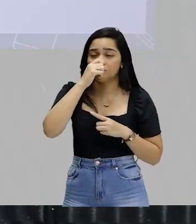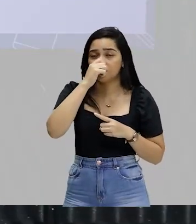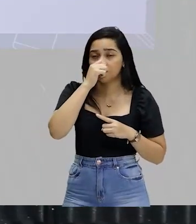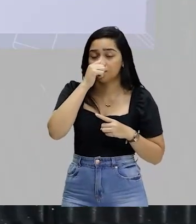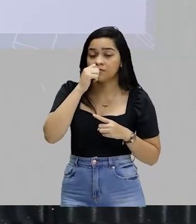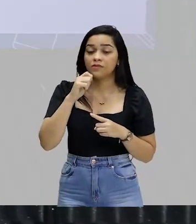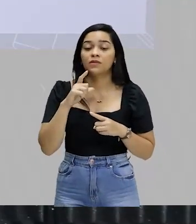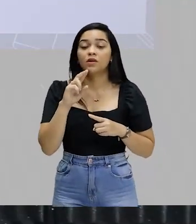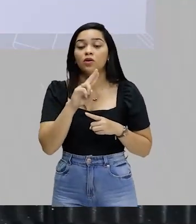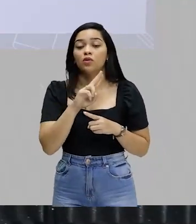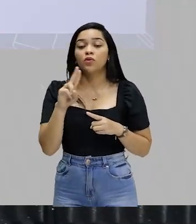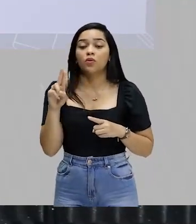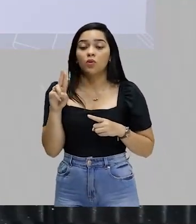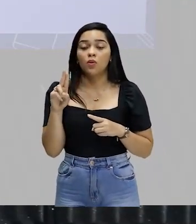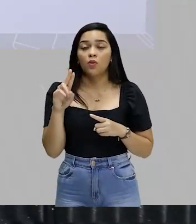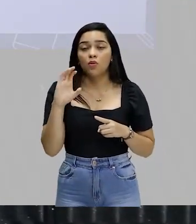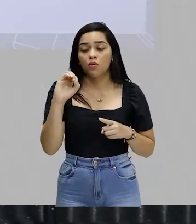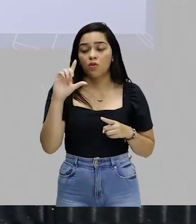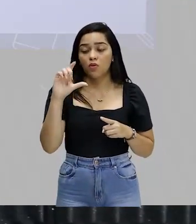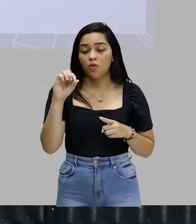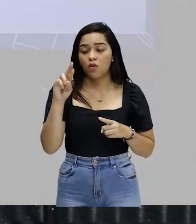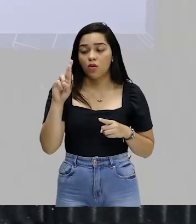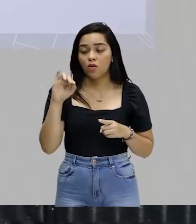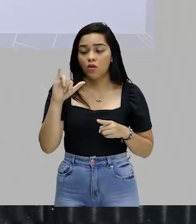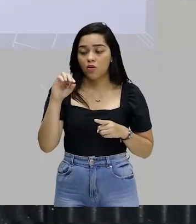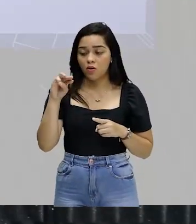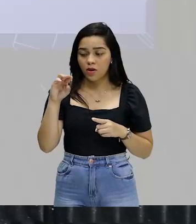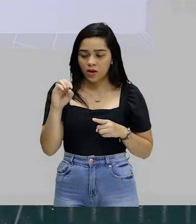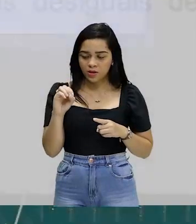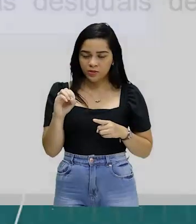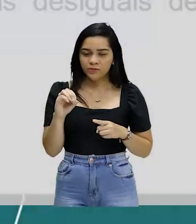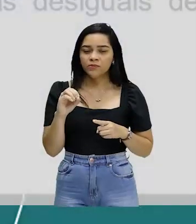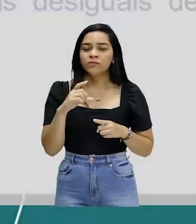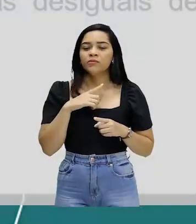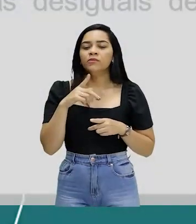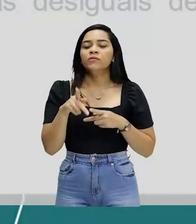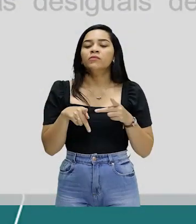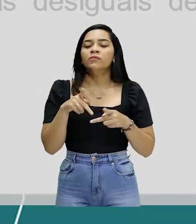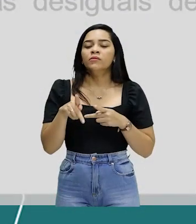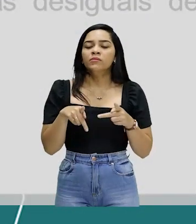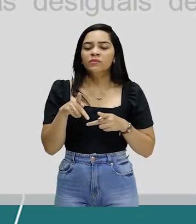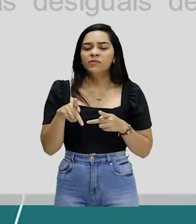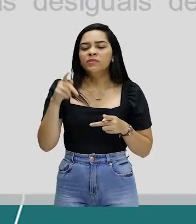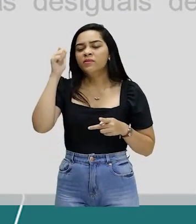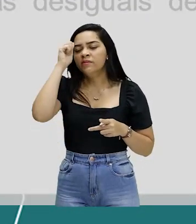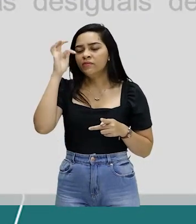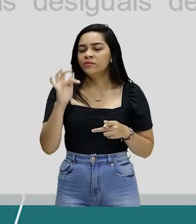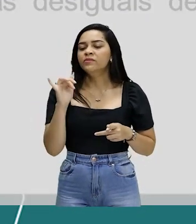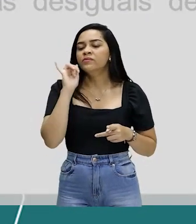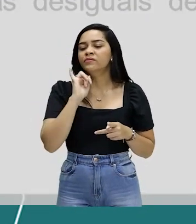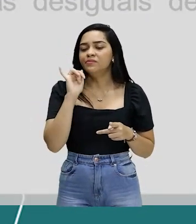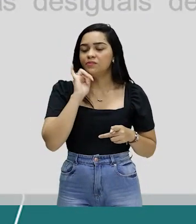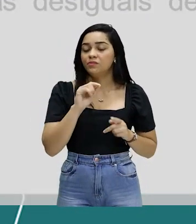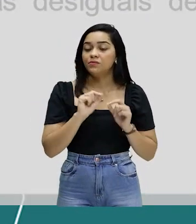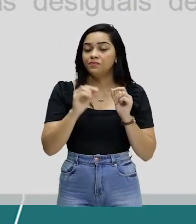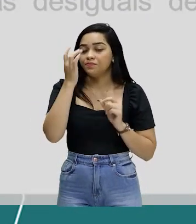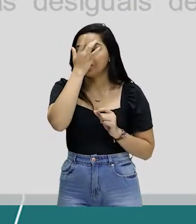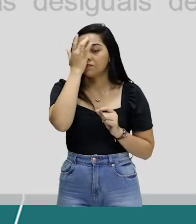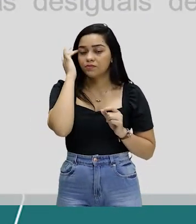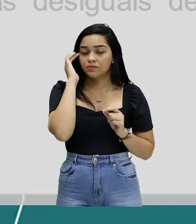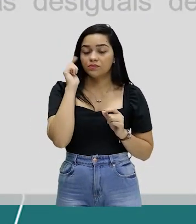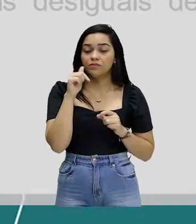Daí vem a expressão colorismo. Nas populações de origem africana, por exemplo,